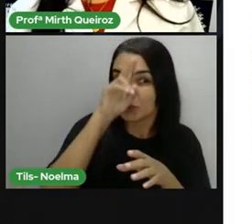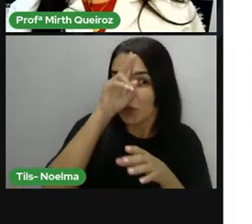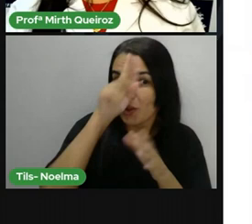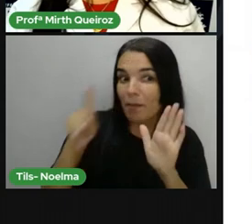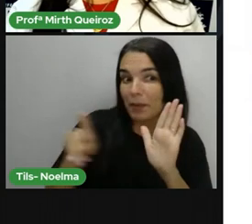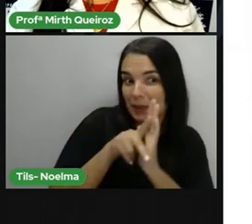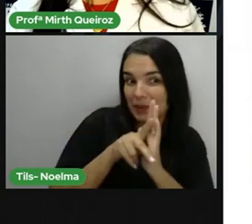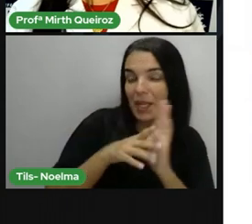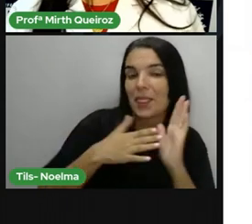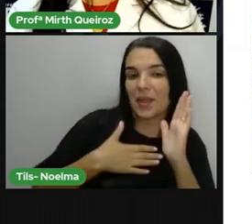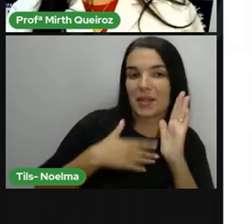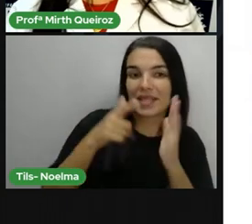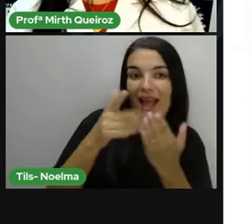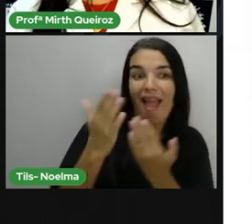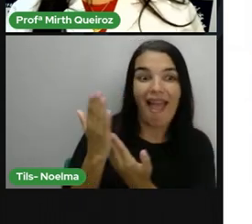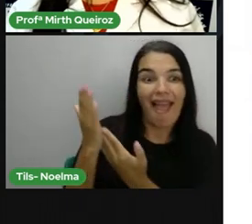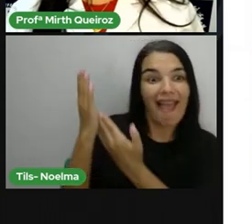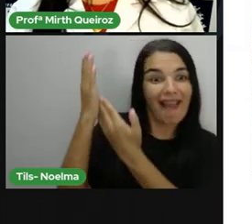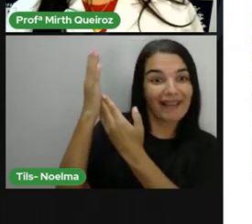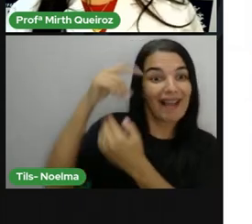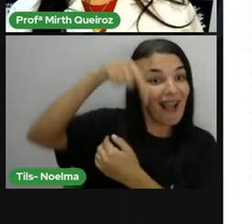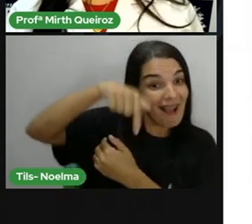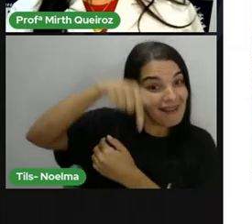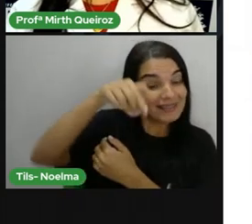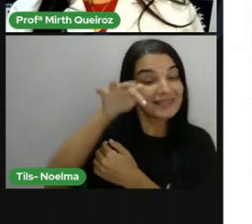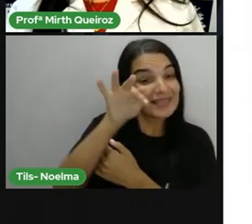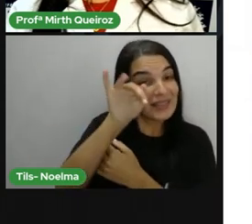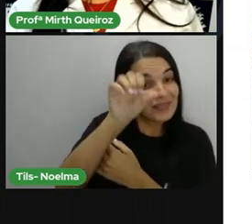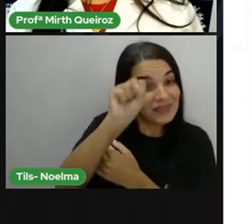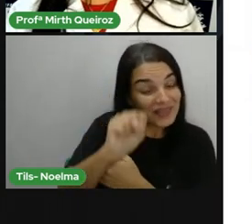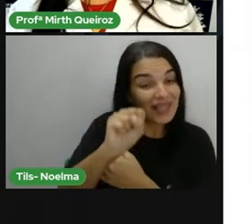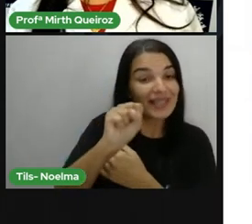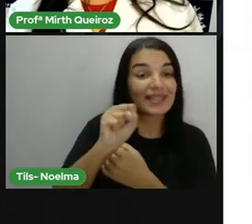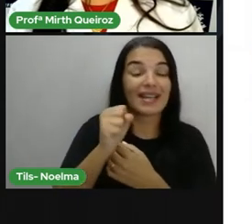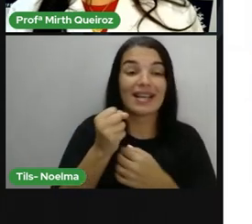templo, essa capelinha de Nossa Senhora dos Remédios,